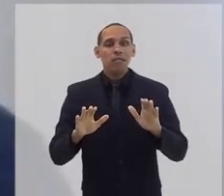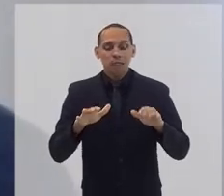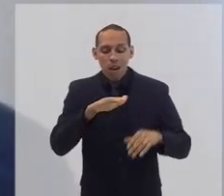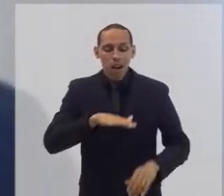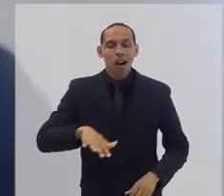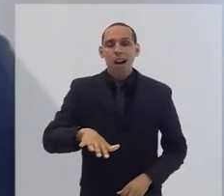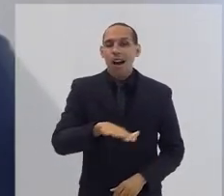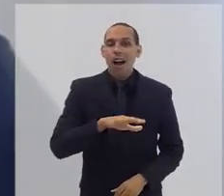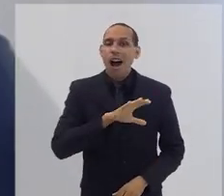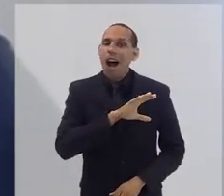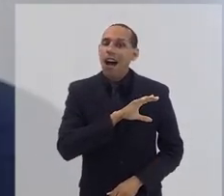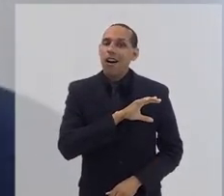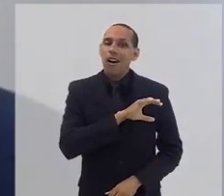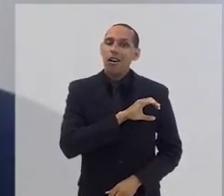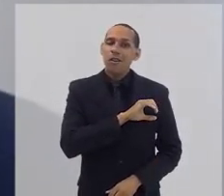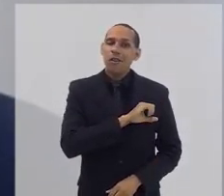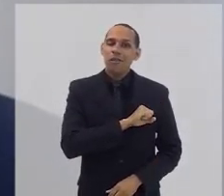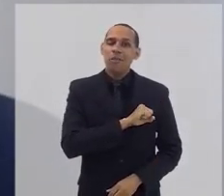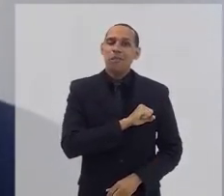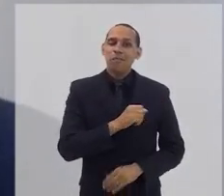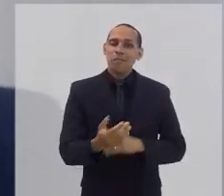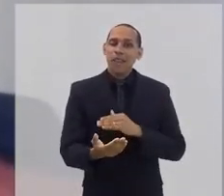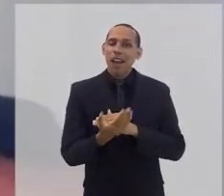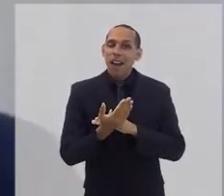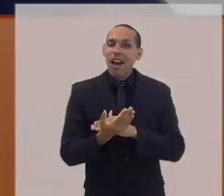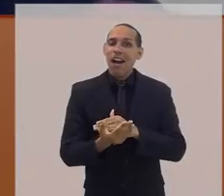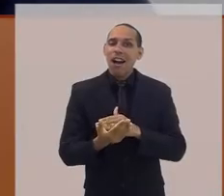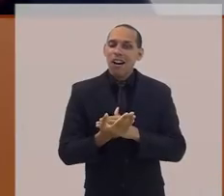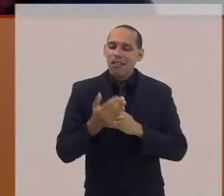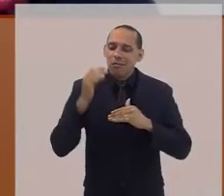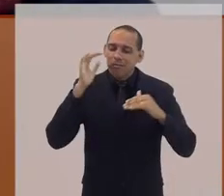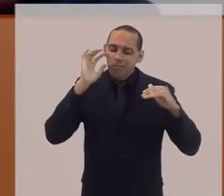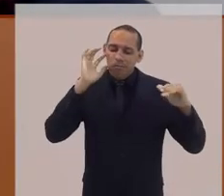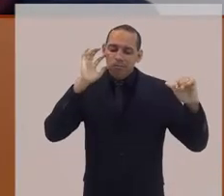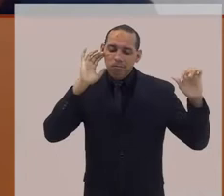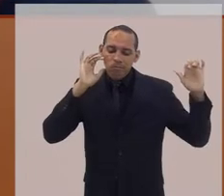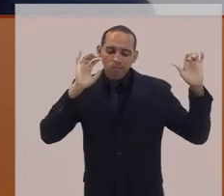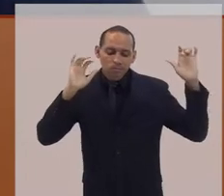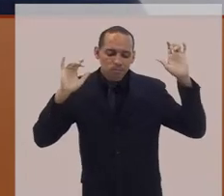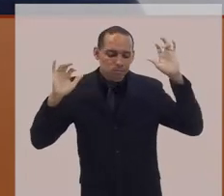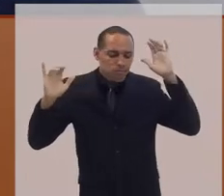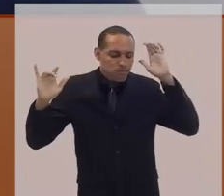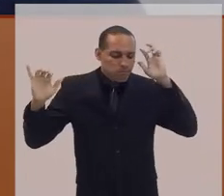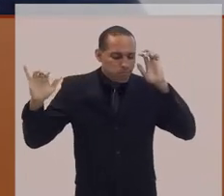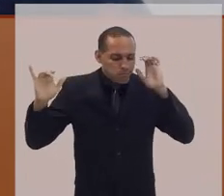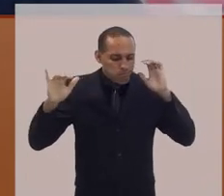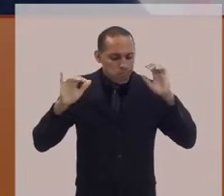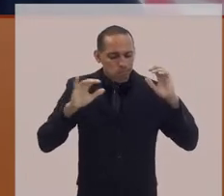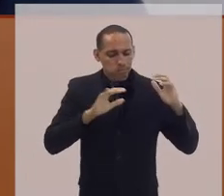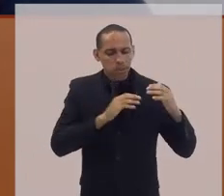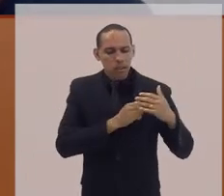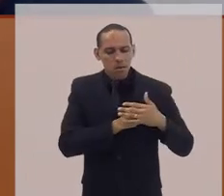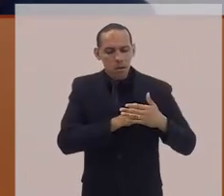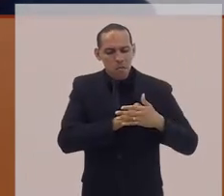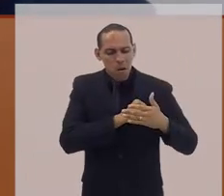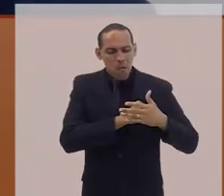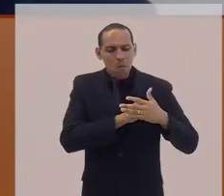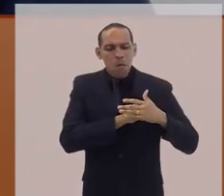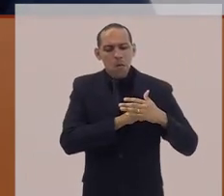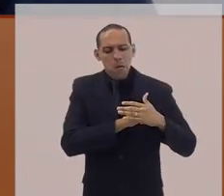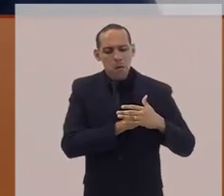refletir, acalmar o meu coração, viver um dia de cada vez, valorizar